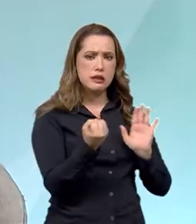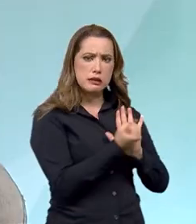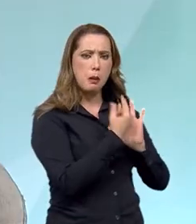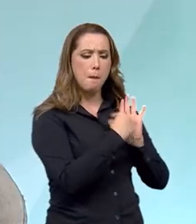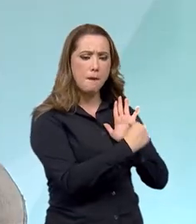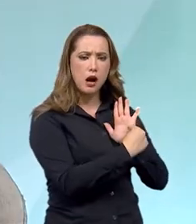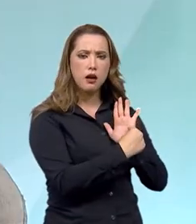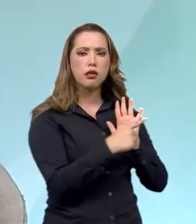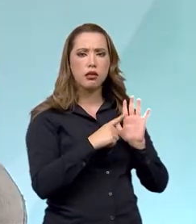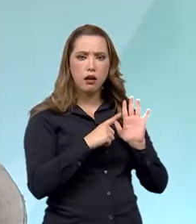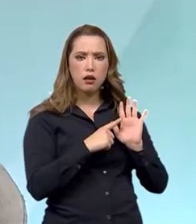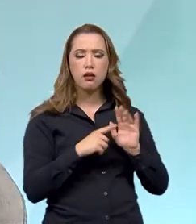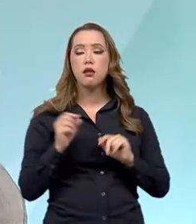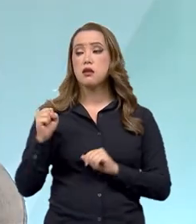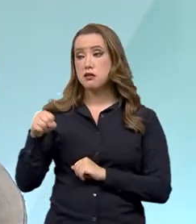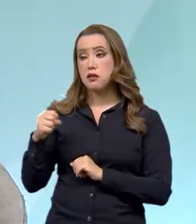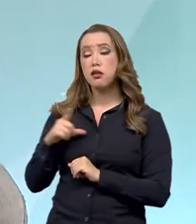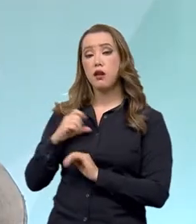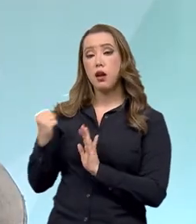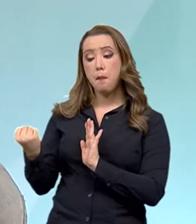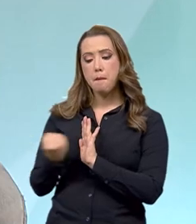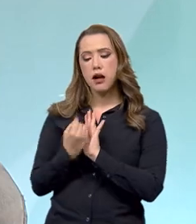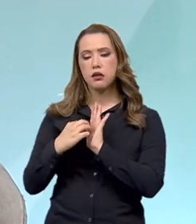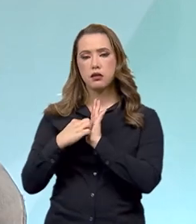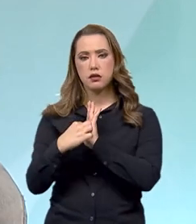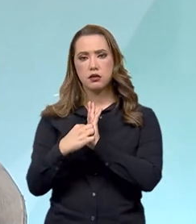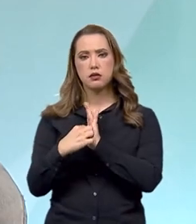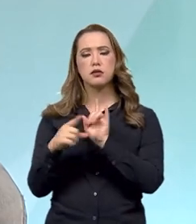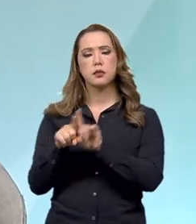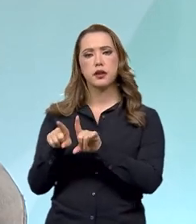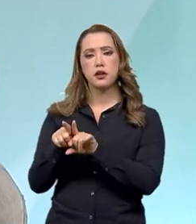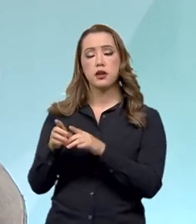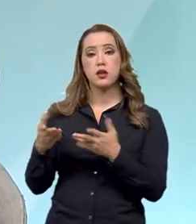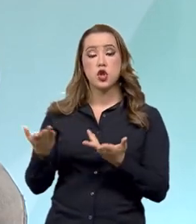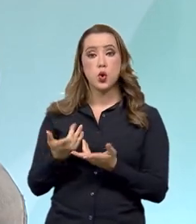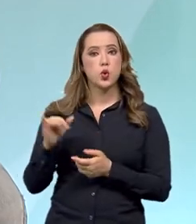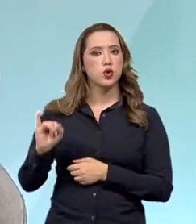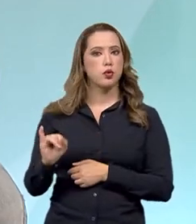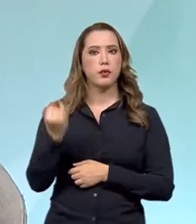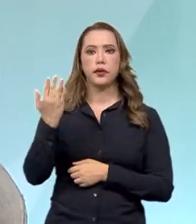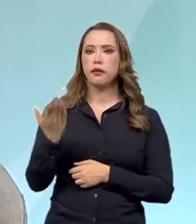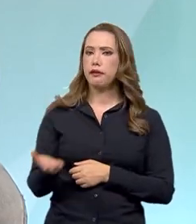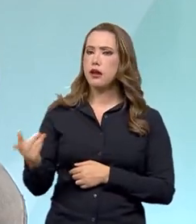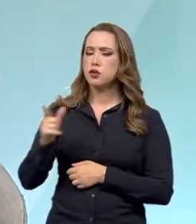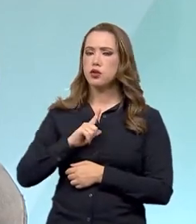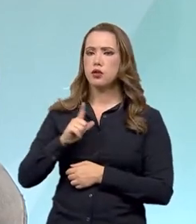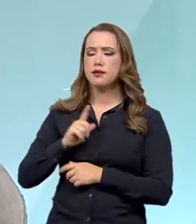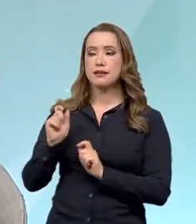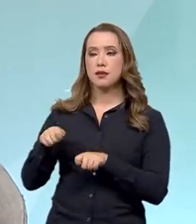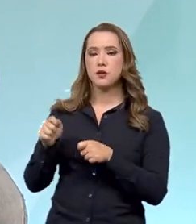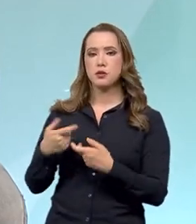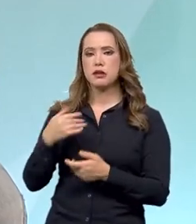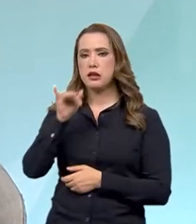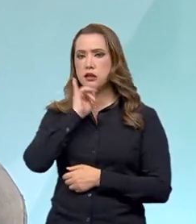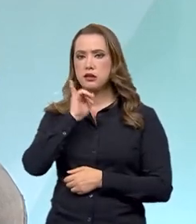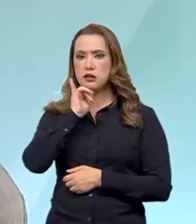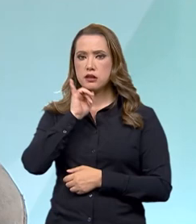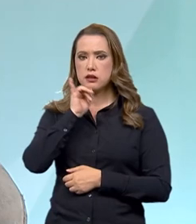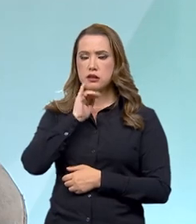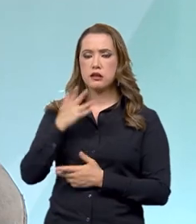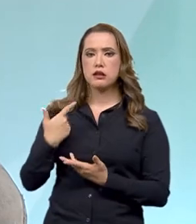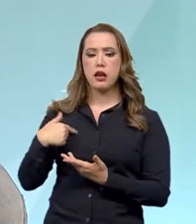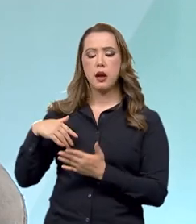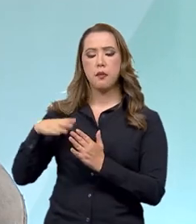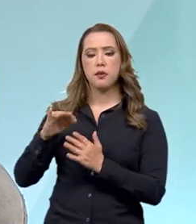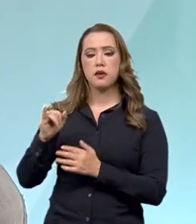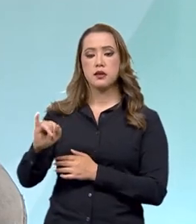E existe também a possibilidade, existe o selo digital líquido, que consiste em você colocar uma tinta num combustível, por